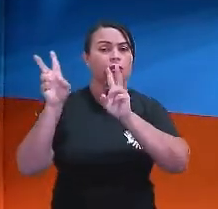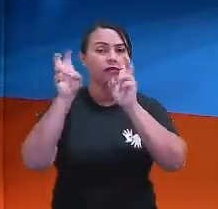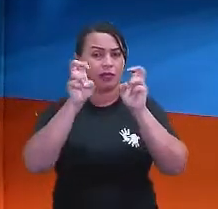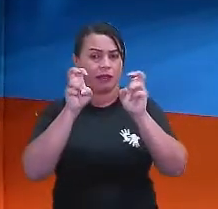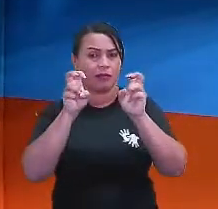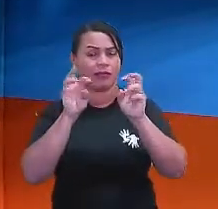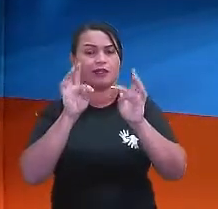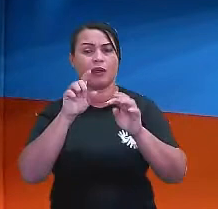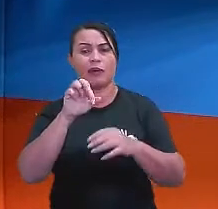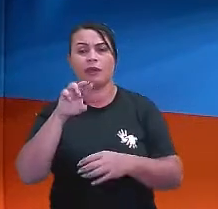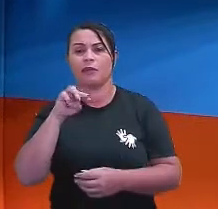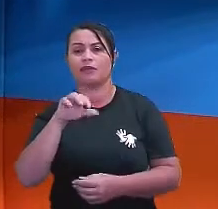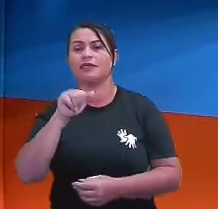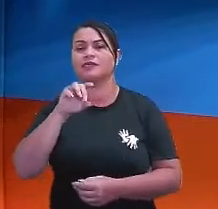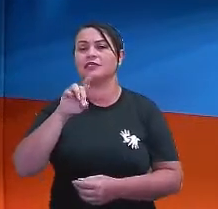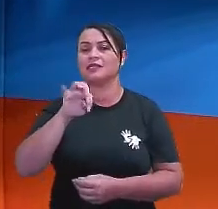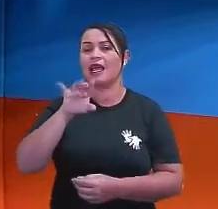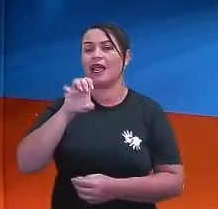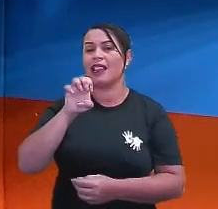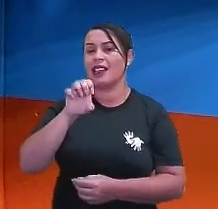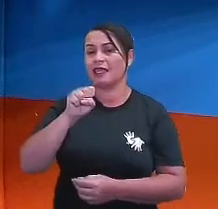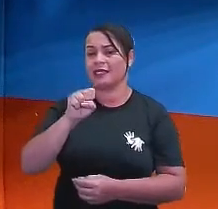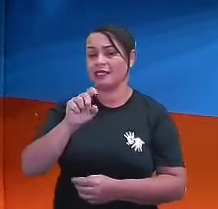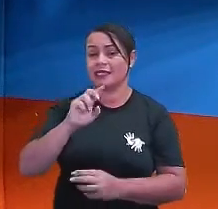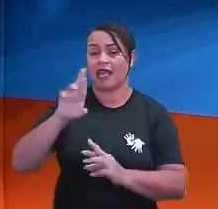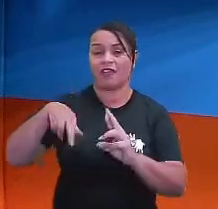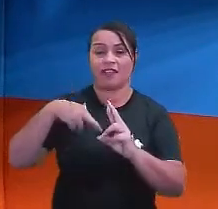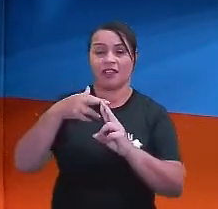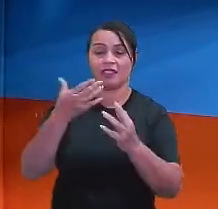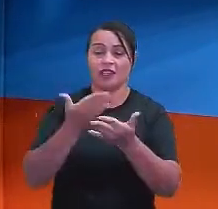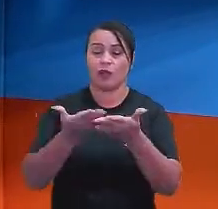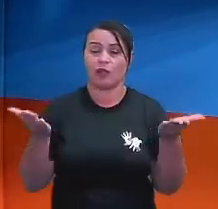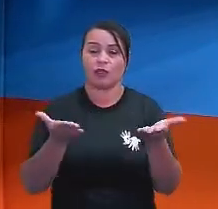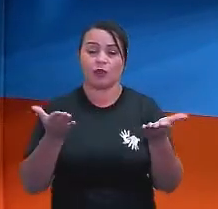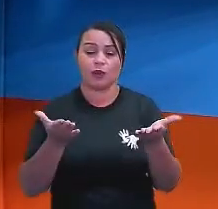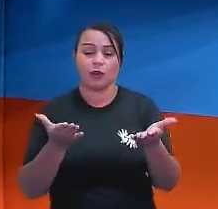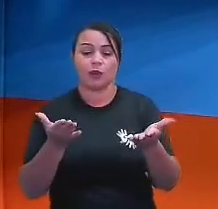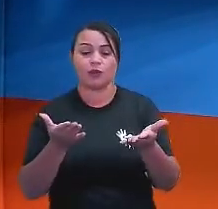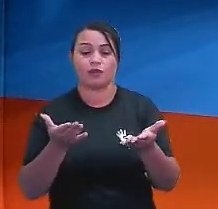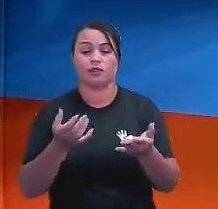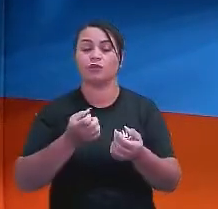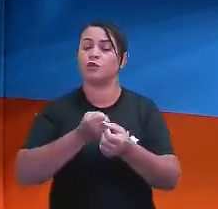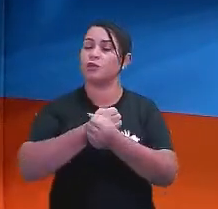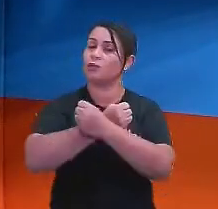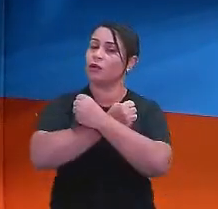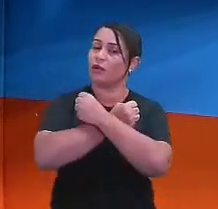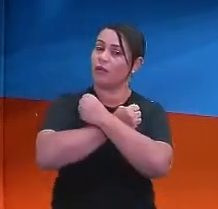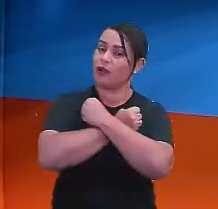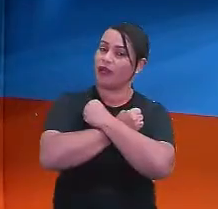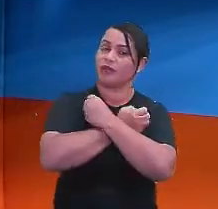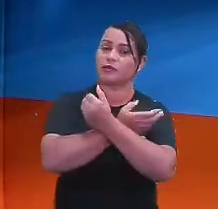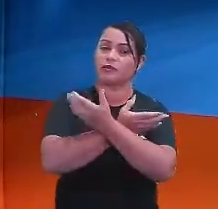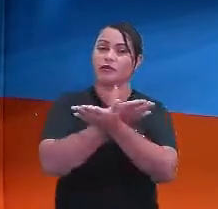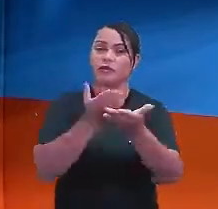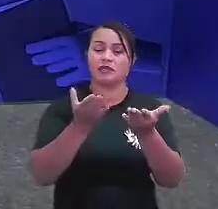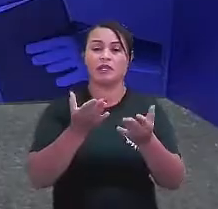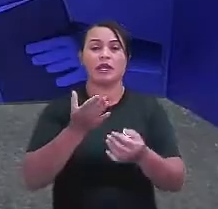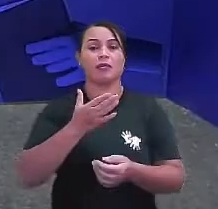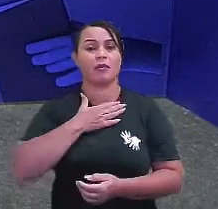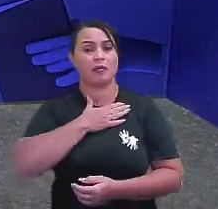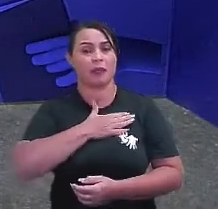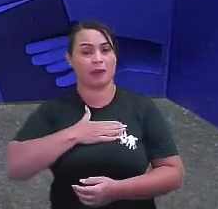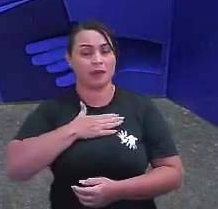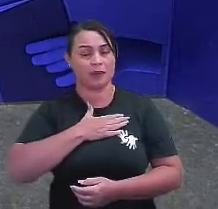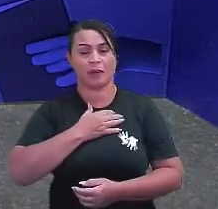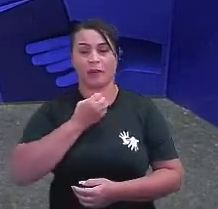Tales. Beleza? Então, as referências da aula de hoje e o meu abraço para você. Porque para mim é sempre